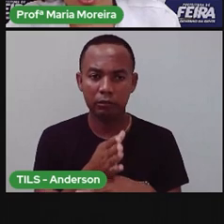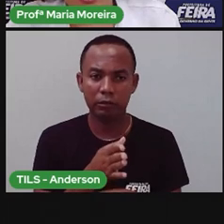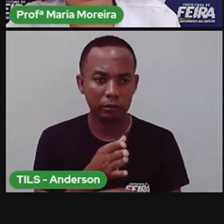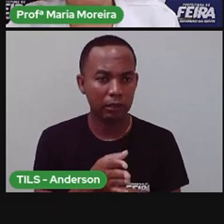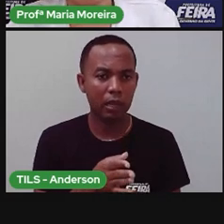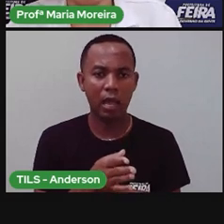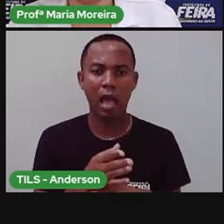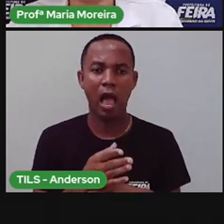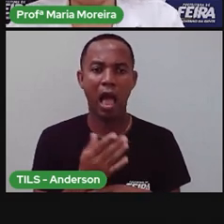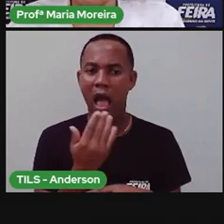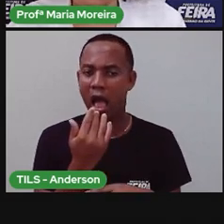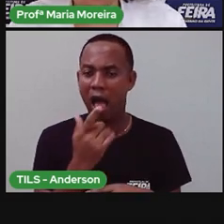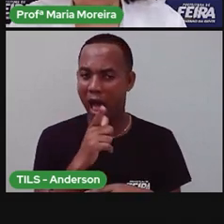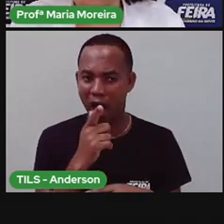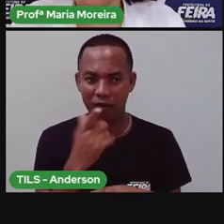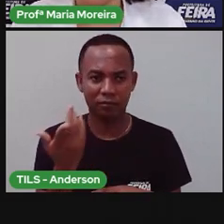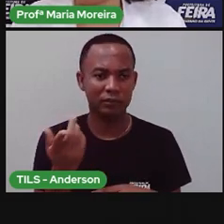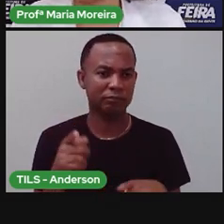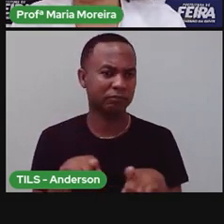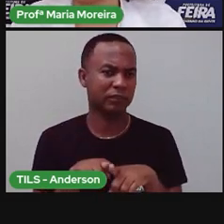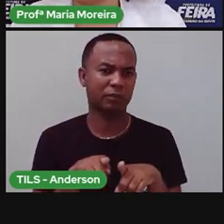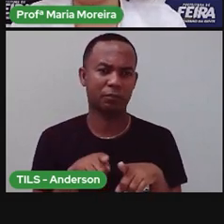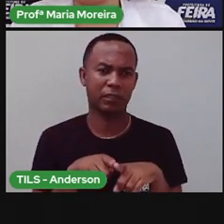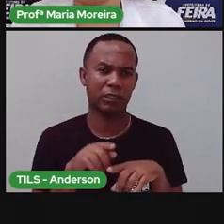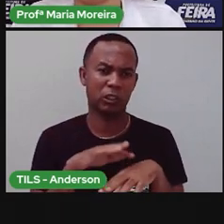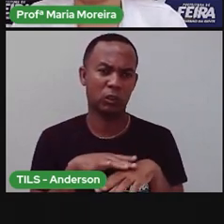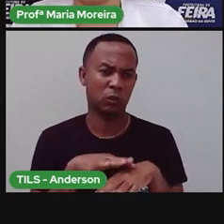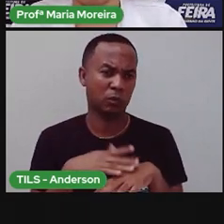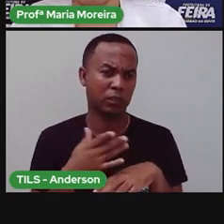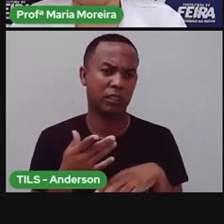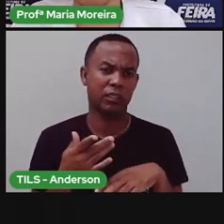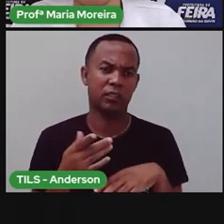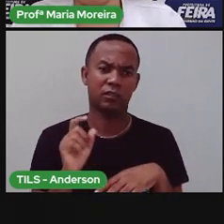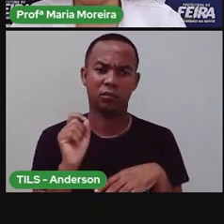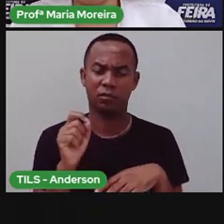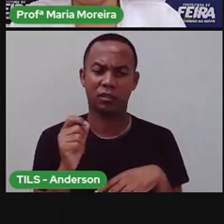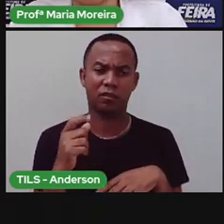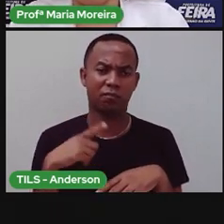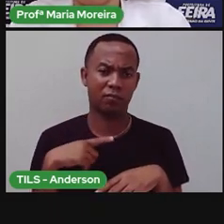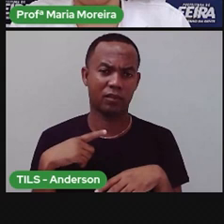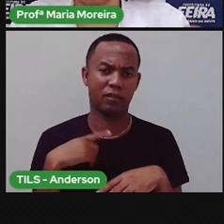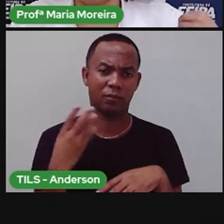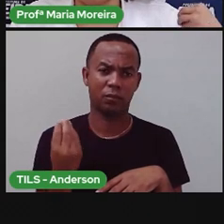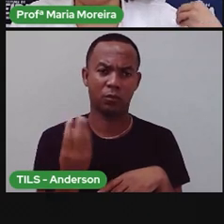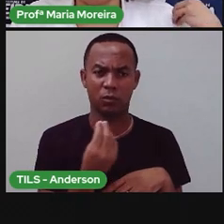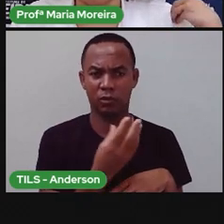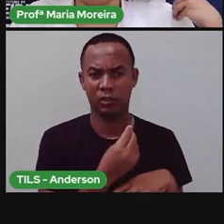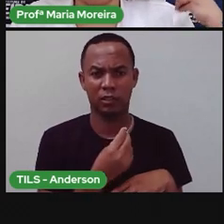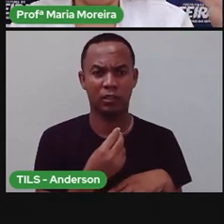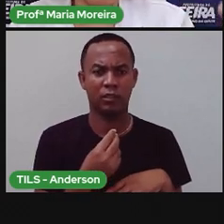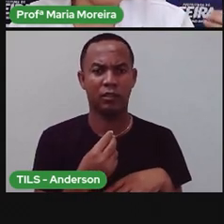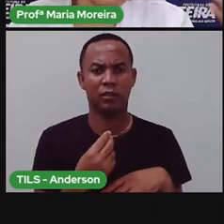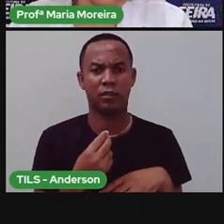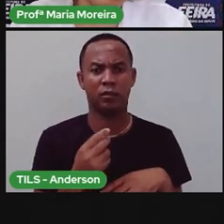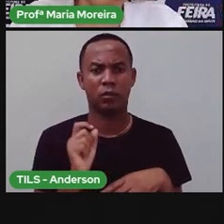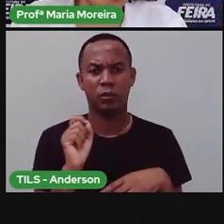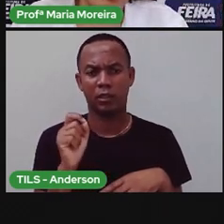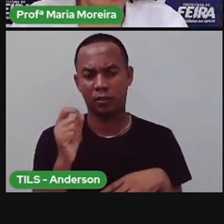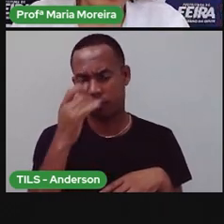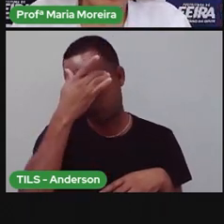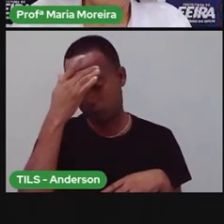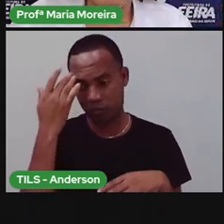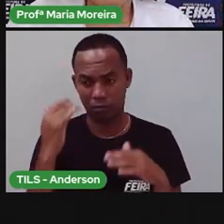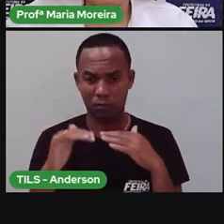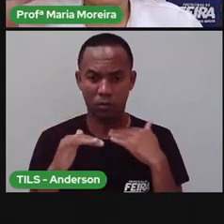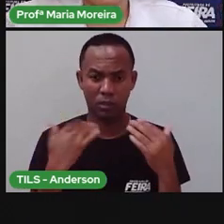Não é? E assim, várias doenças também, que é a questão da tecnologia, que cheguei para a gente, elas não teriam cura e as pessoas iriam